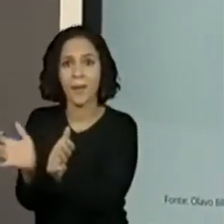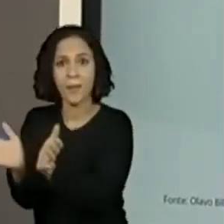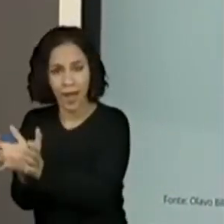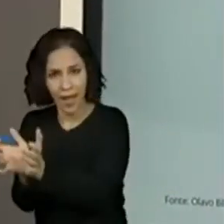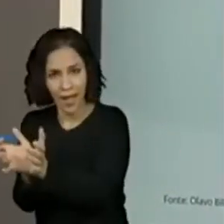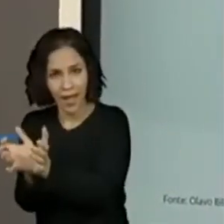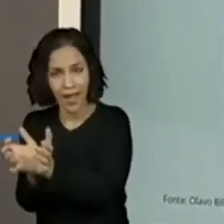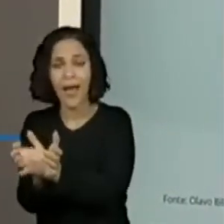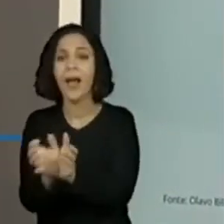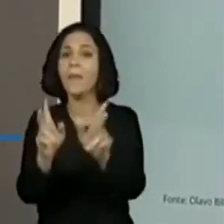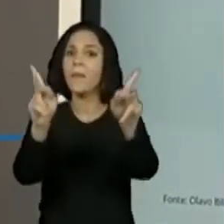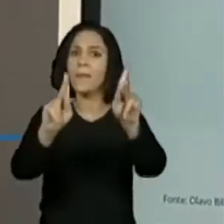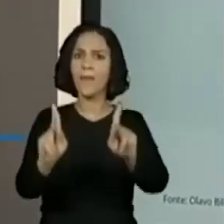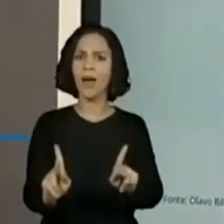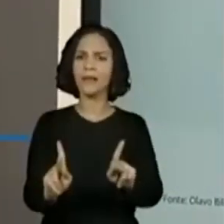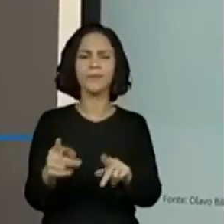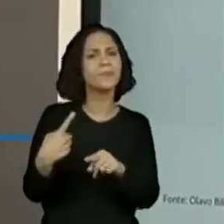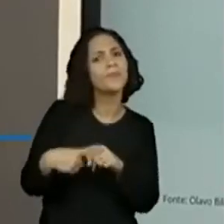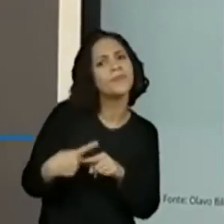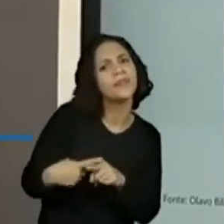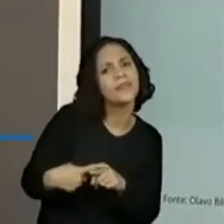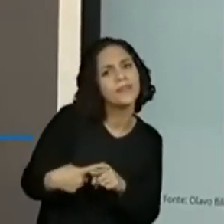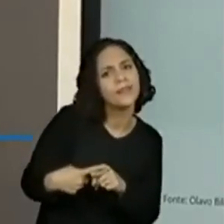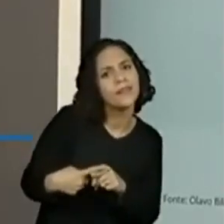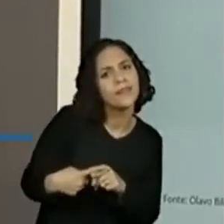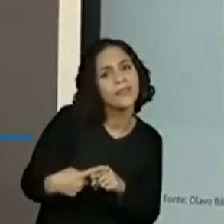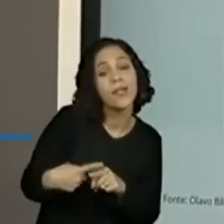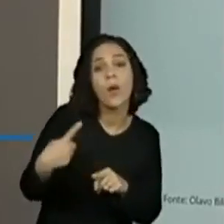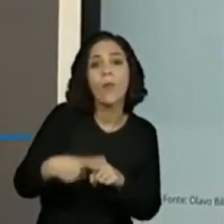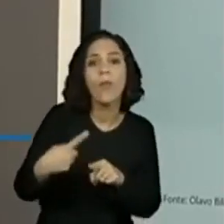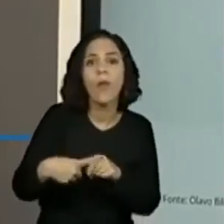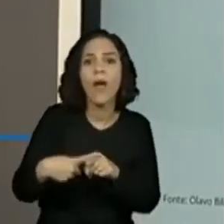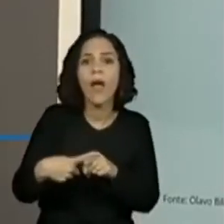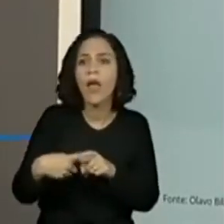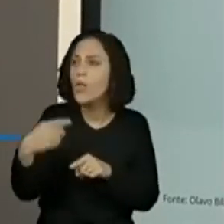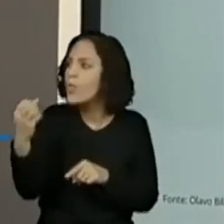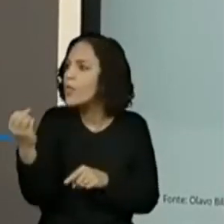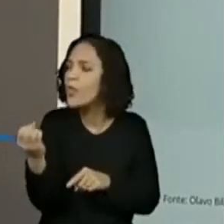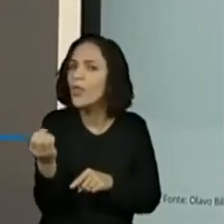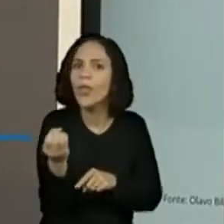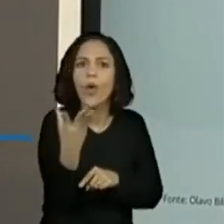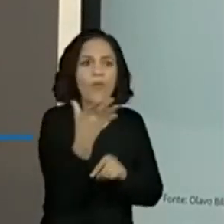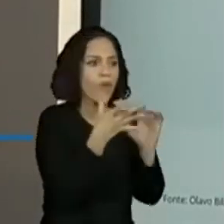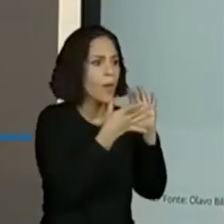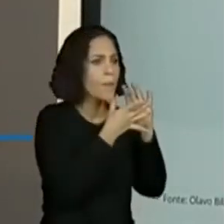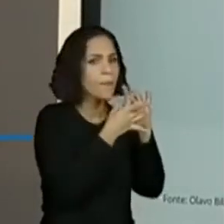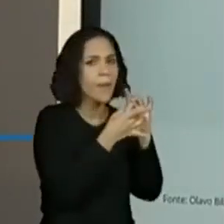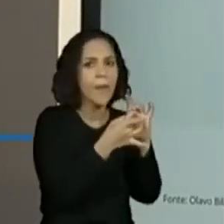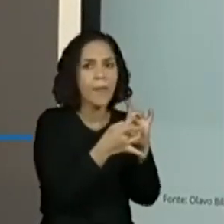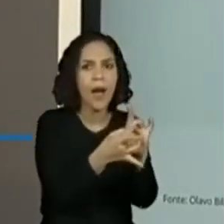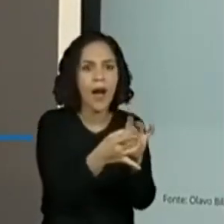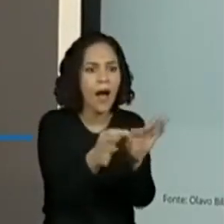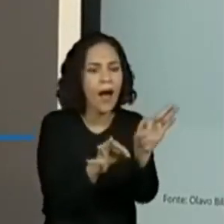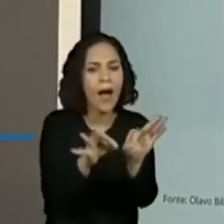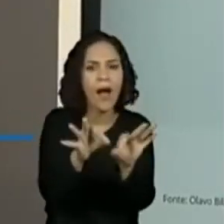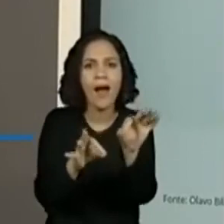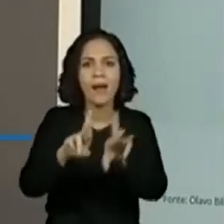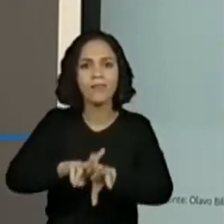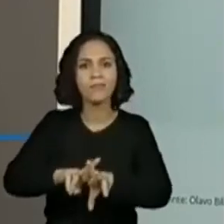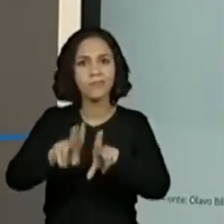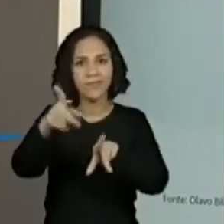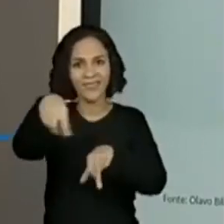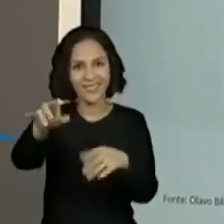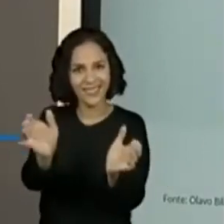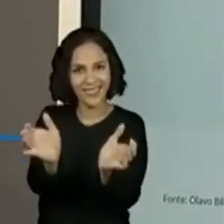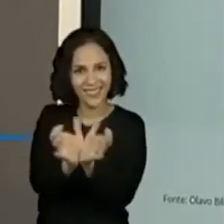paz. Por quê? Porque foram aulas inteirinhas, planejadas diferentes. E essa minha